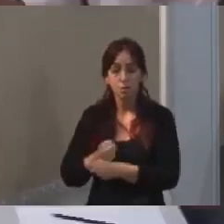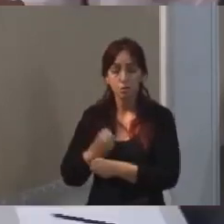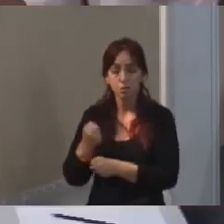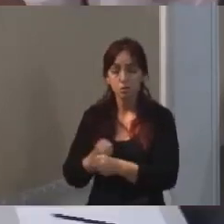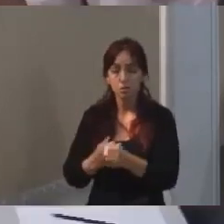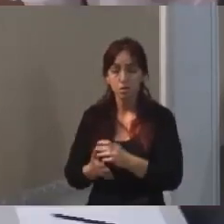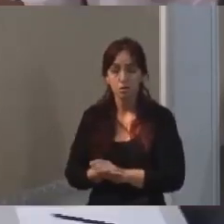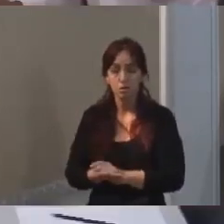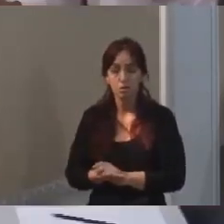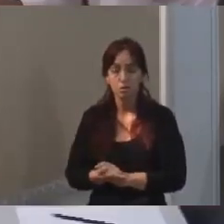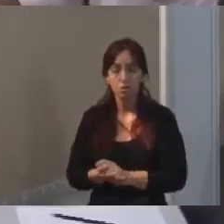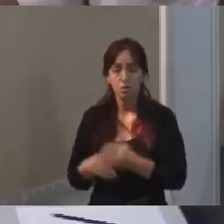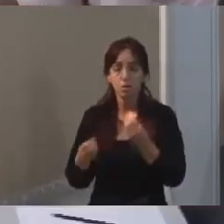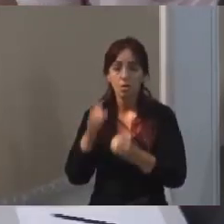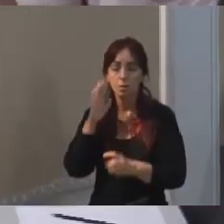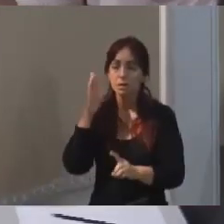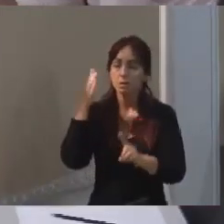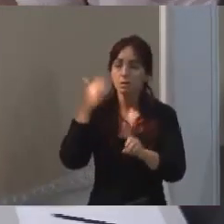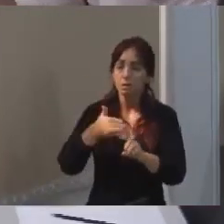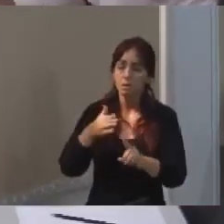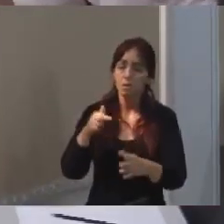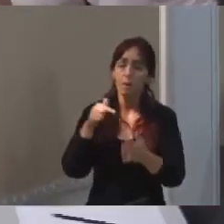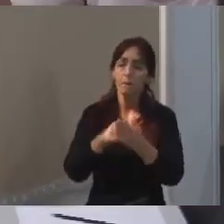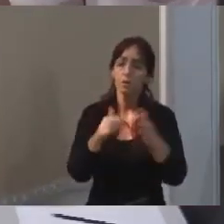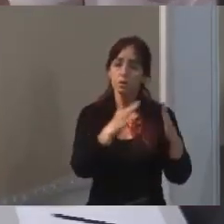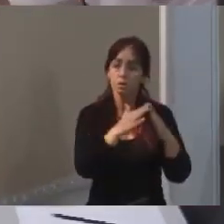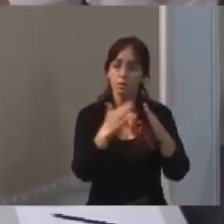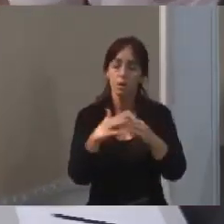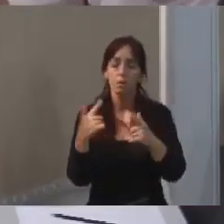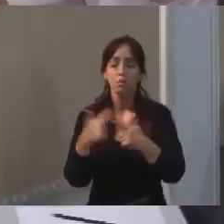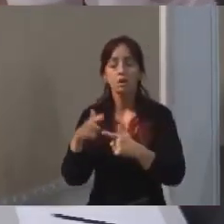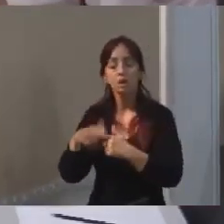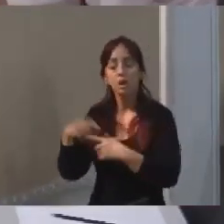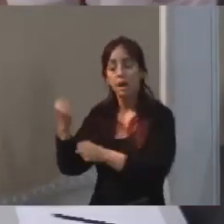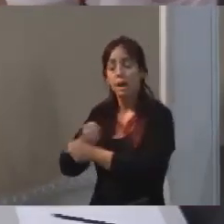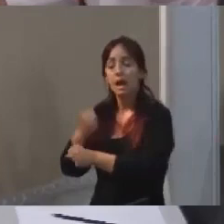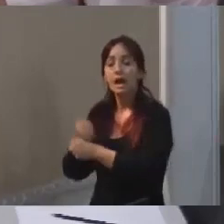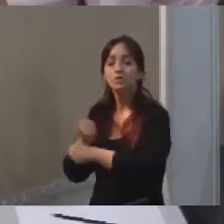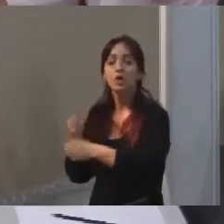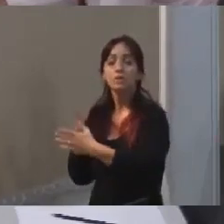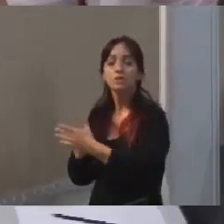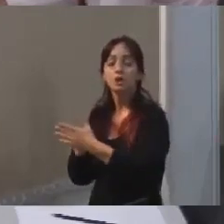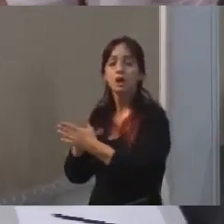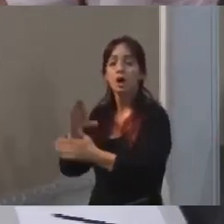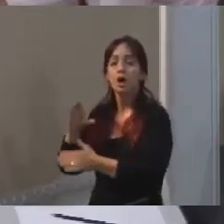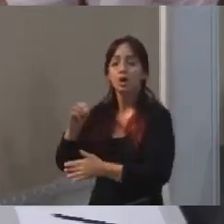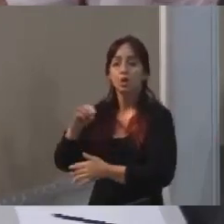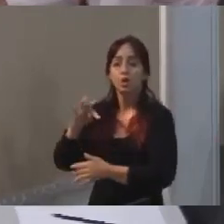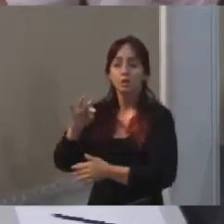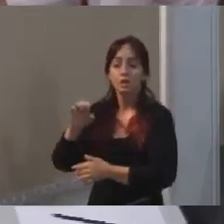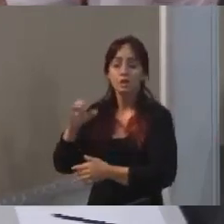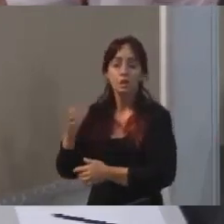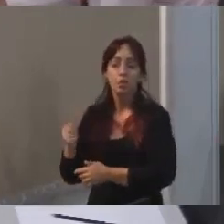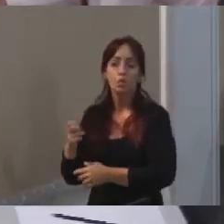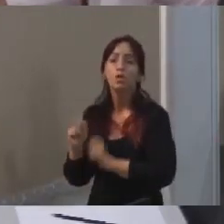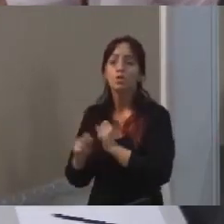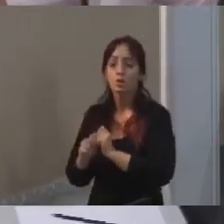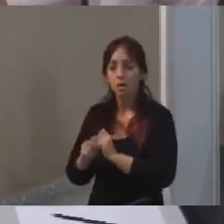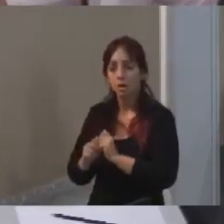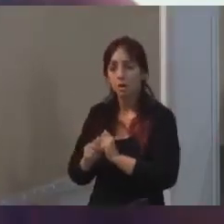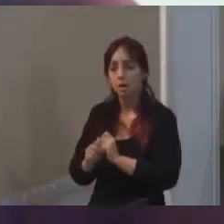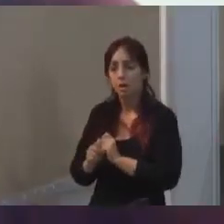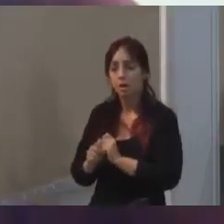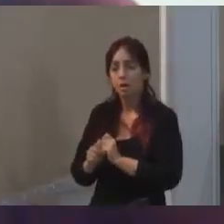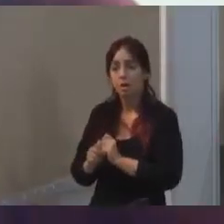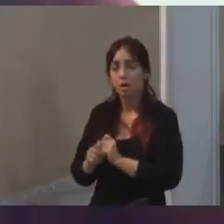no ponto de habitação, porque as obras de contenção que vocês já anunciaram, logicamente, são obras de infraestrutura, normalmente,